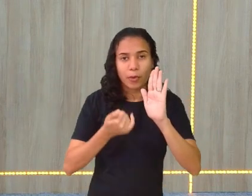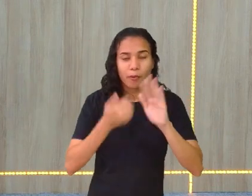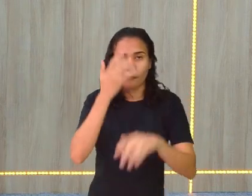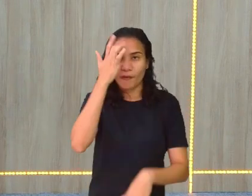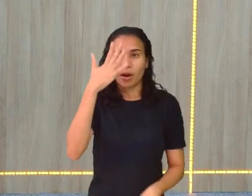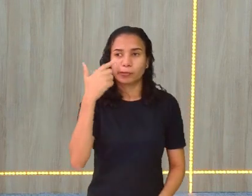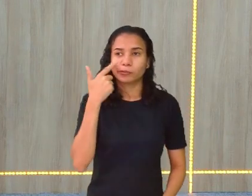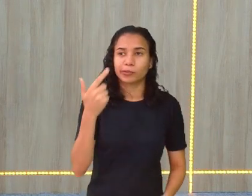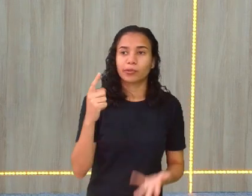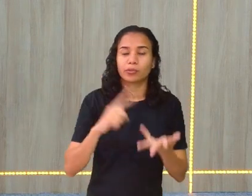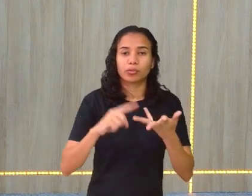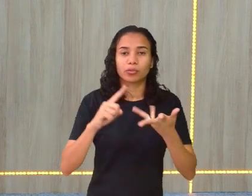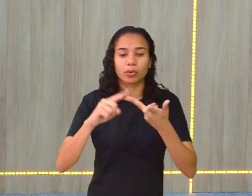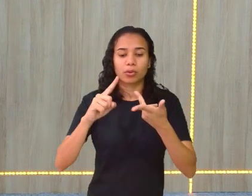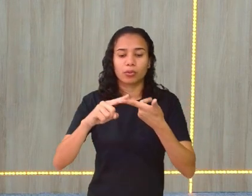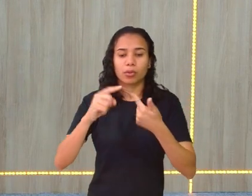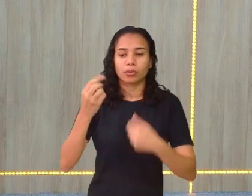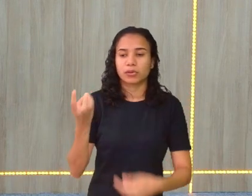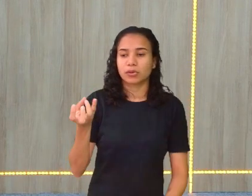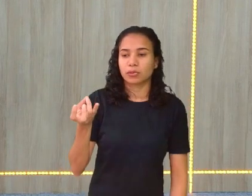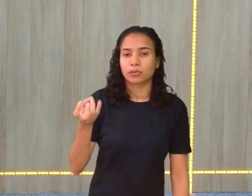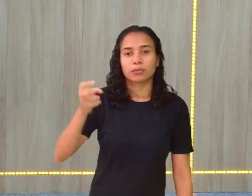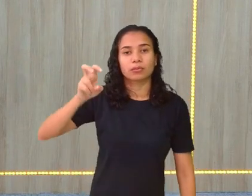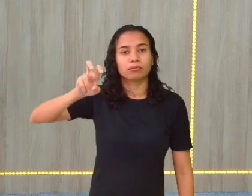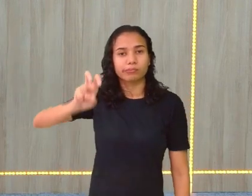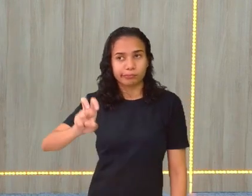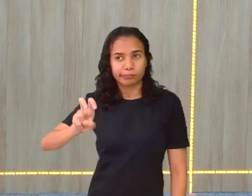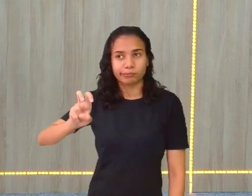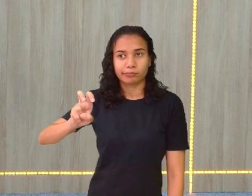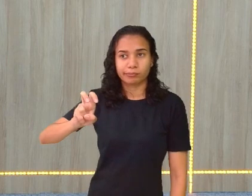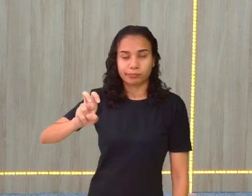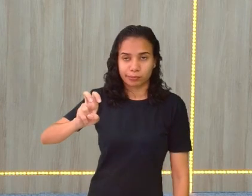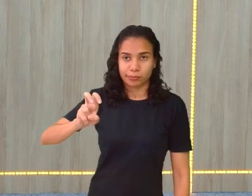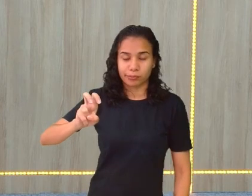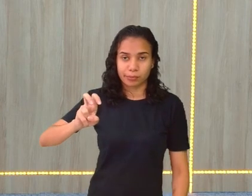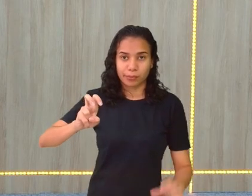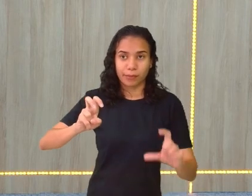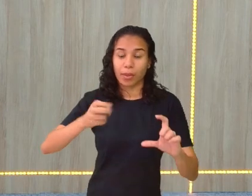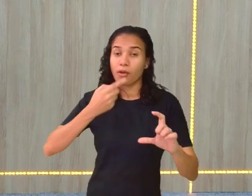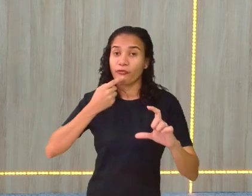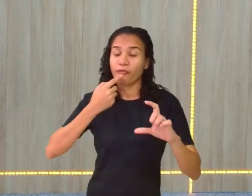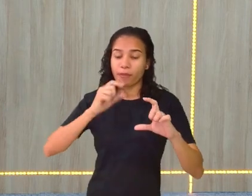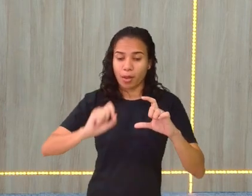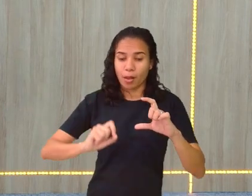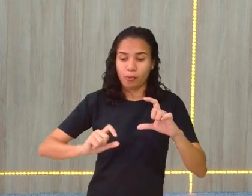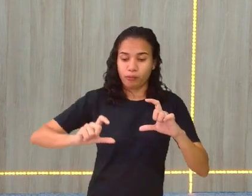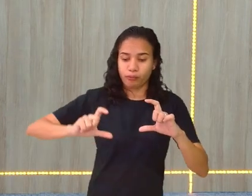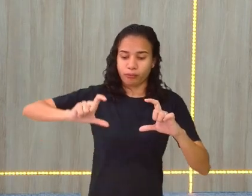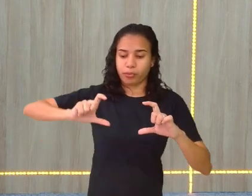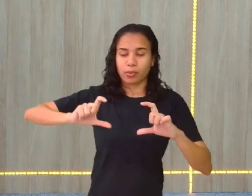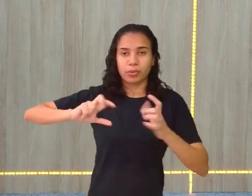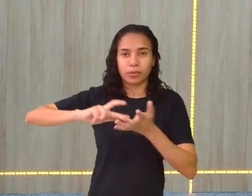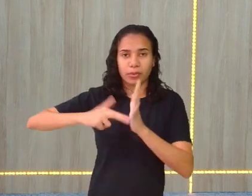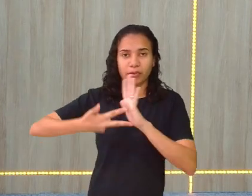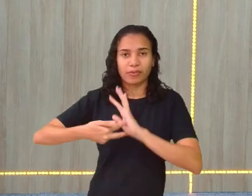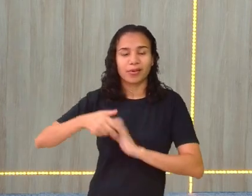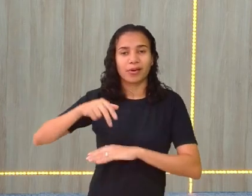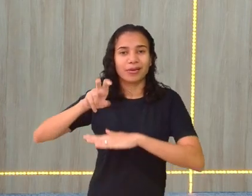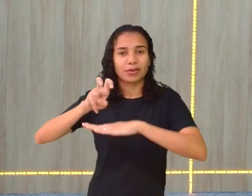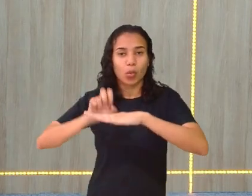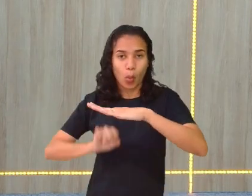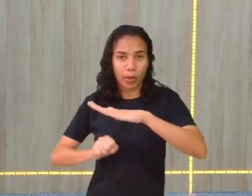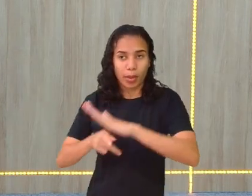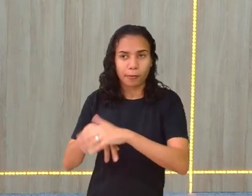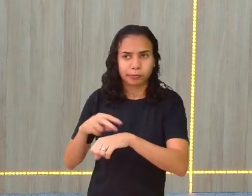mas é só contar. Um, dois, três, quatro, cinco. Então, esta caneca aqui encheu cinco partes.